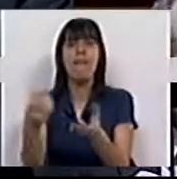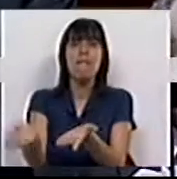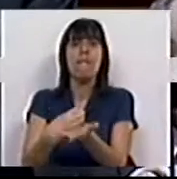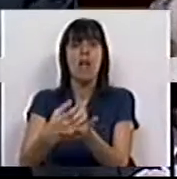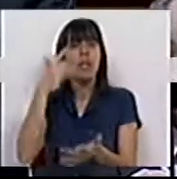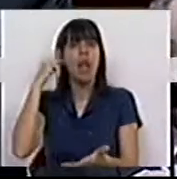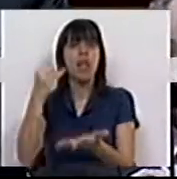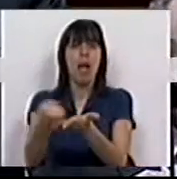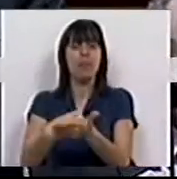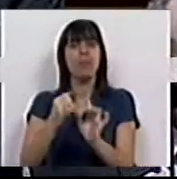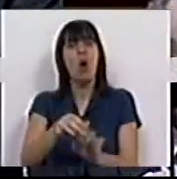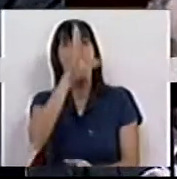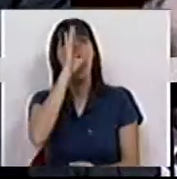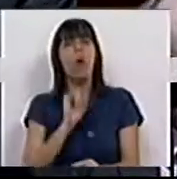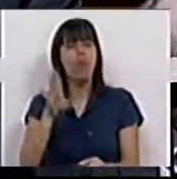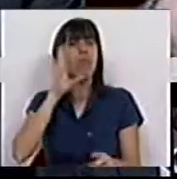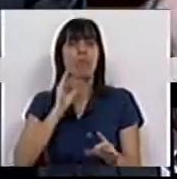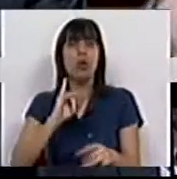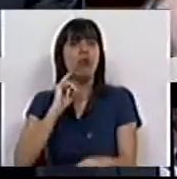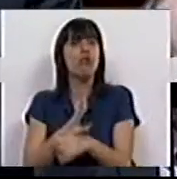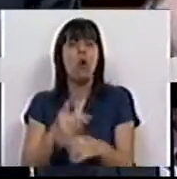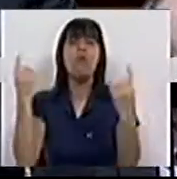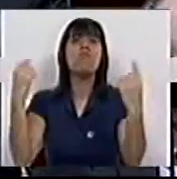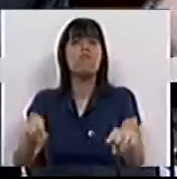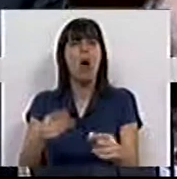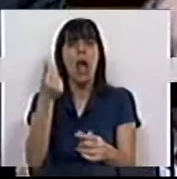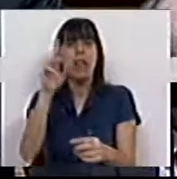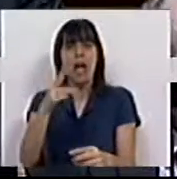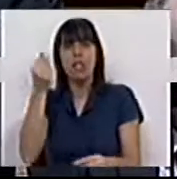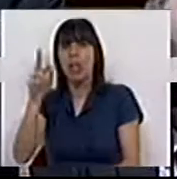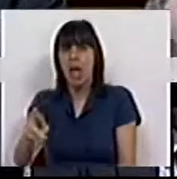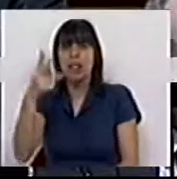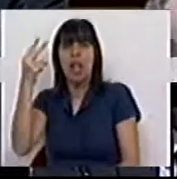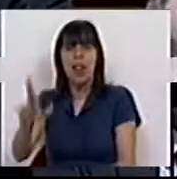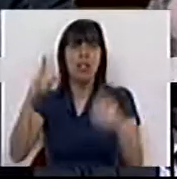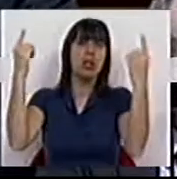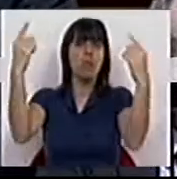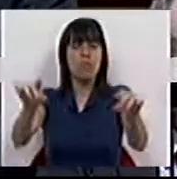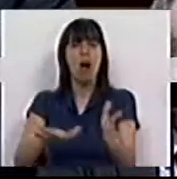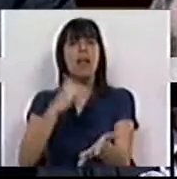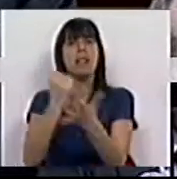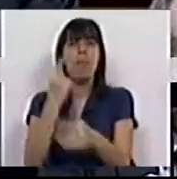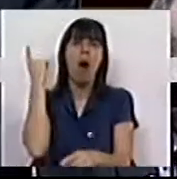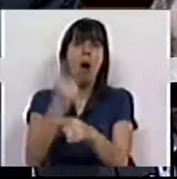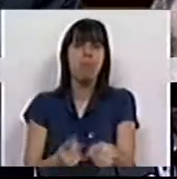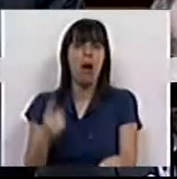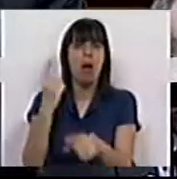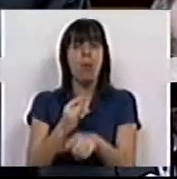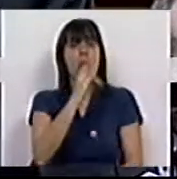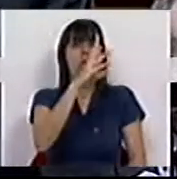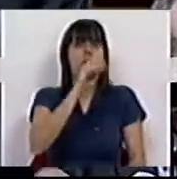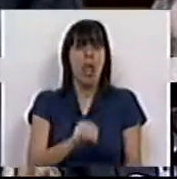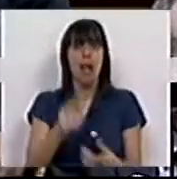vazio das ideias de um Governo que não sabe outra coisa, senão taxar, taxar, taxar e sempre aos mesmos, com o